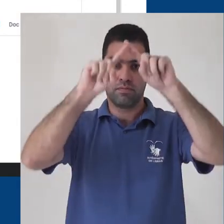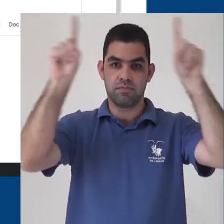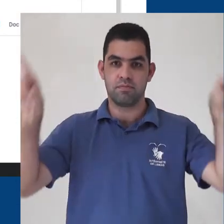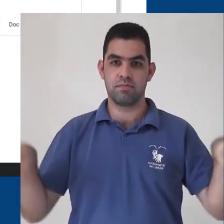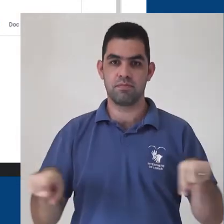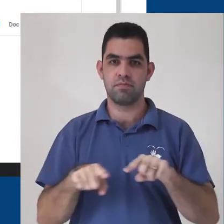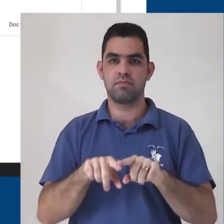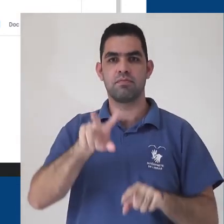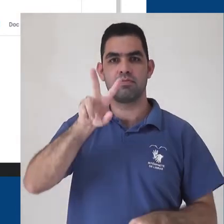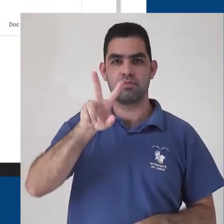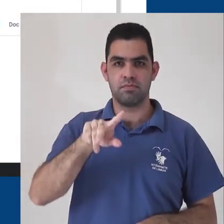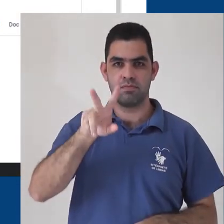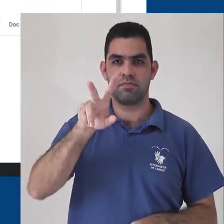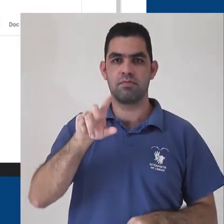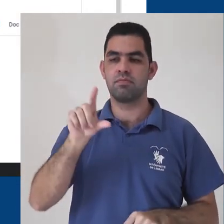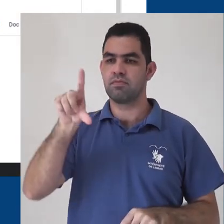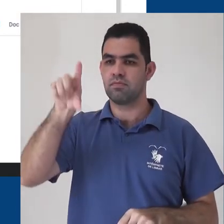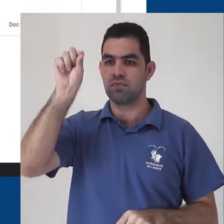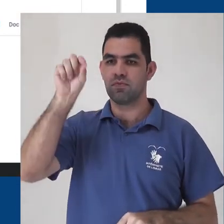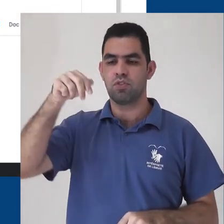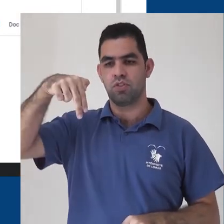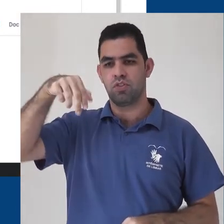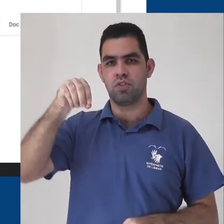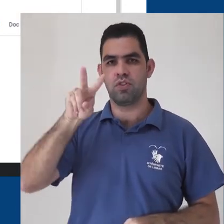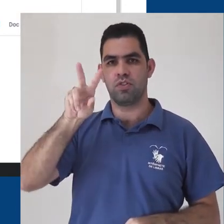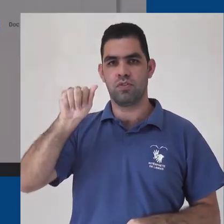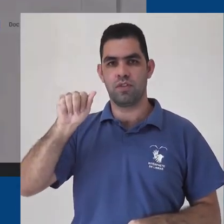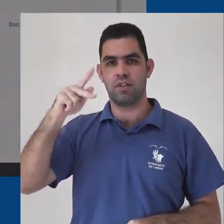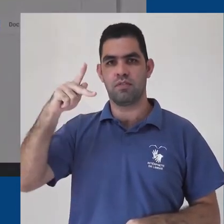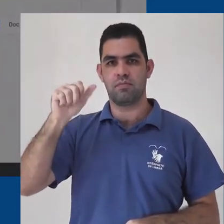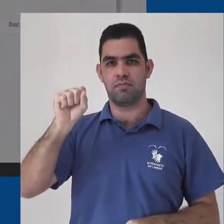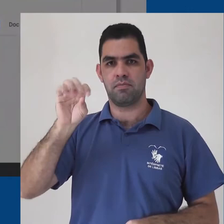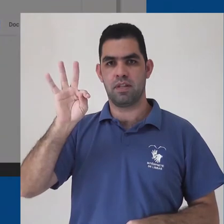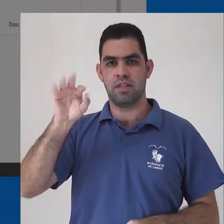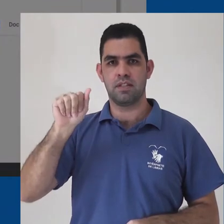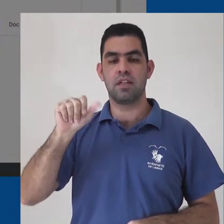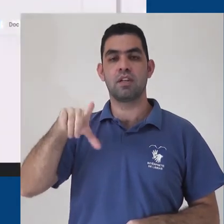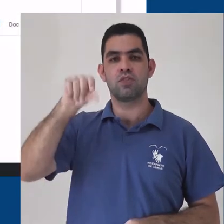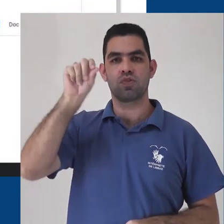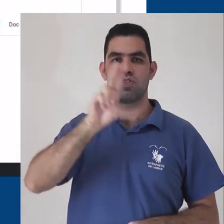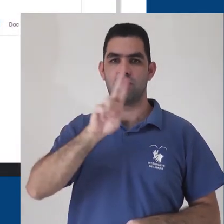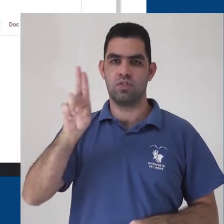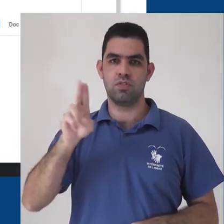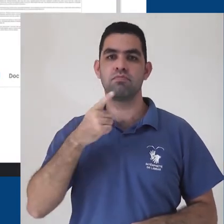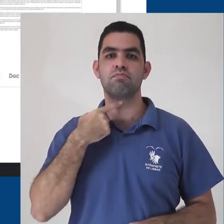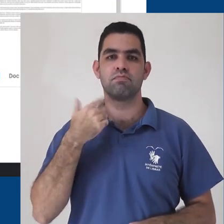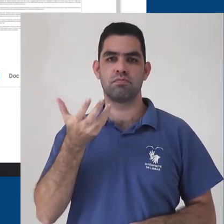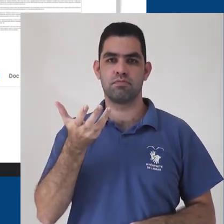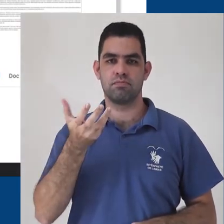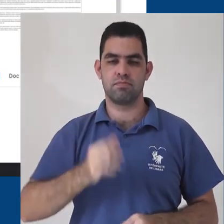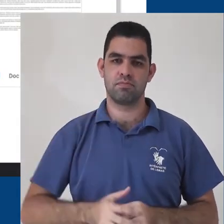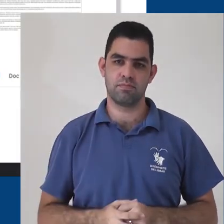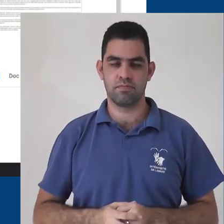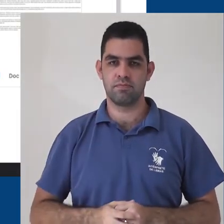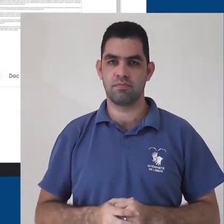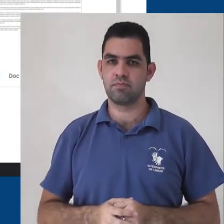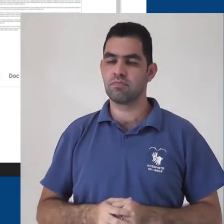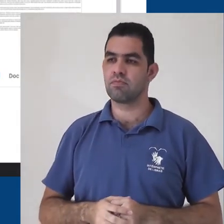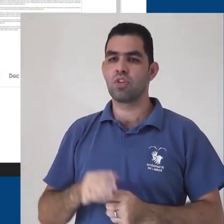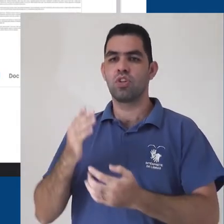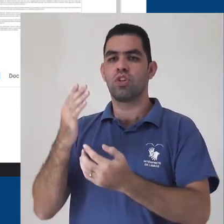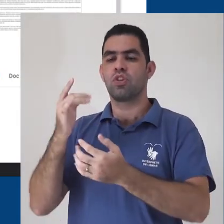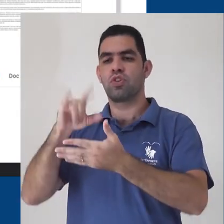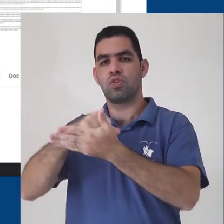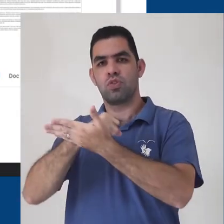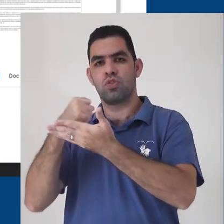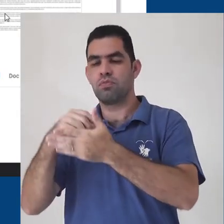central da página e clique na opção Nova pasta, e coloque o nome que desejar. Selecione os documentos que quer colocar lá